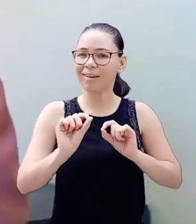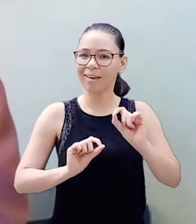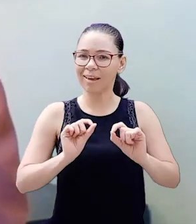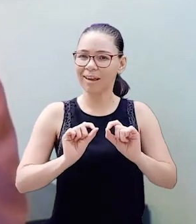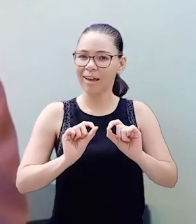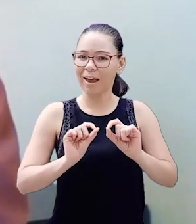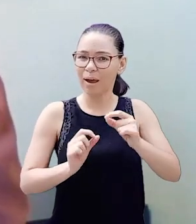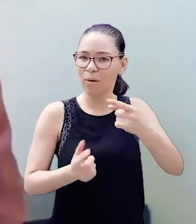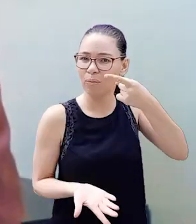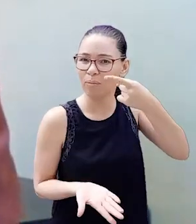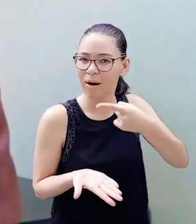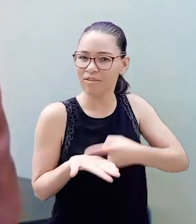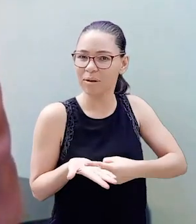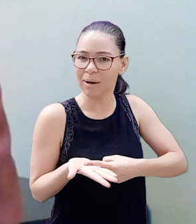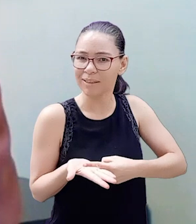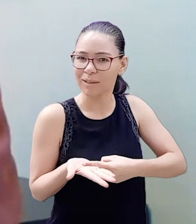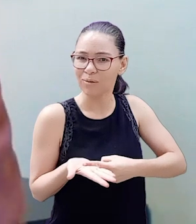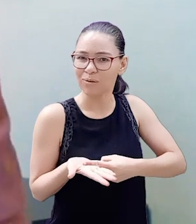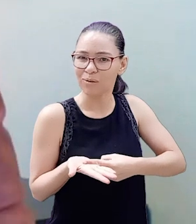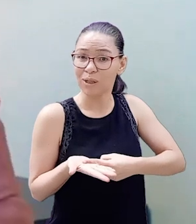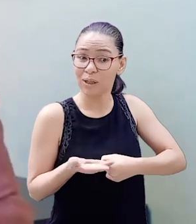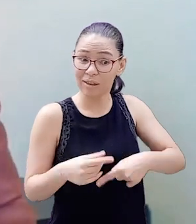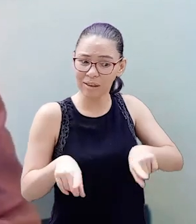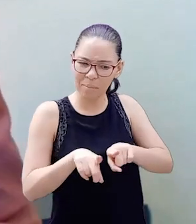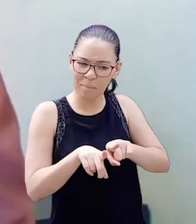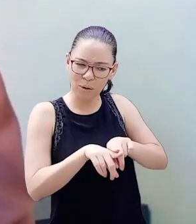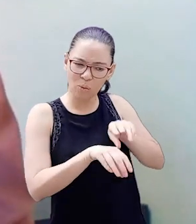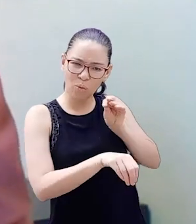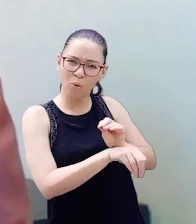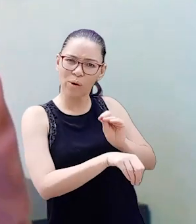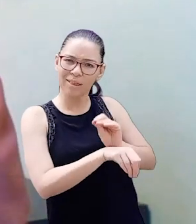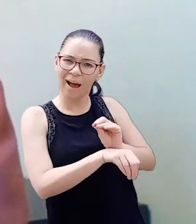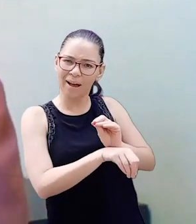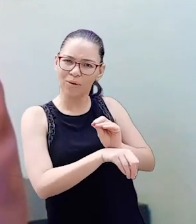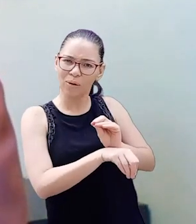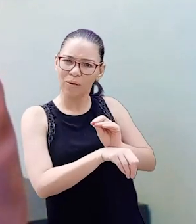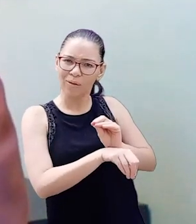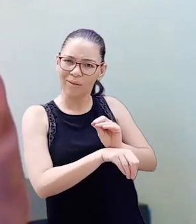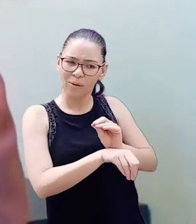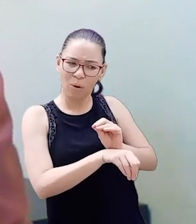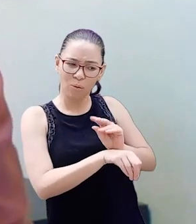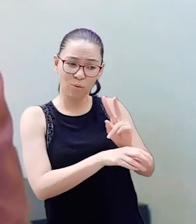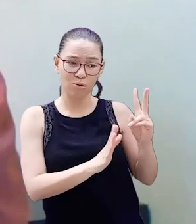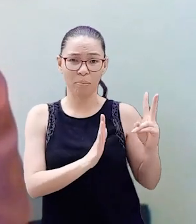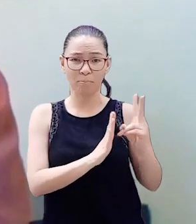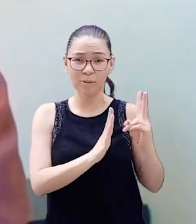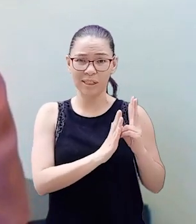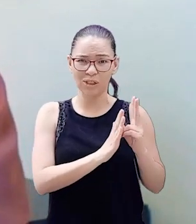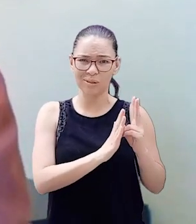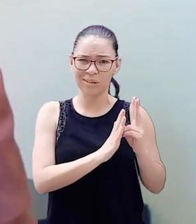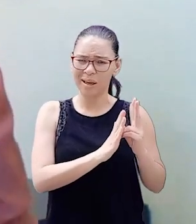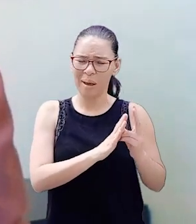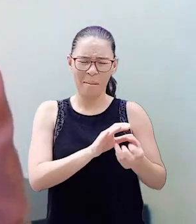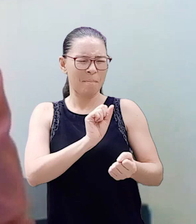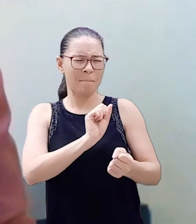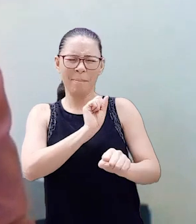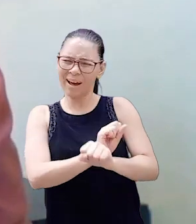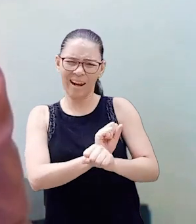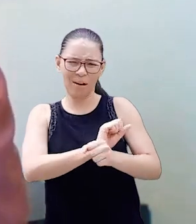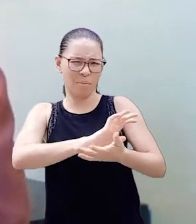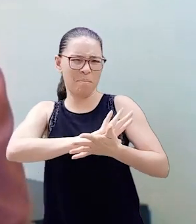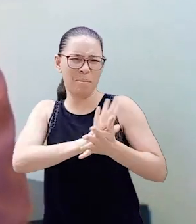afirmativa e reparatória, frente ao histórico de genocídio, escravização e